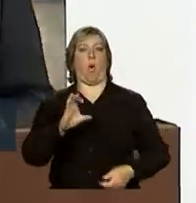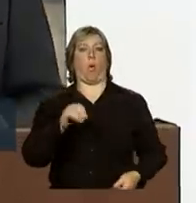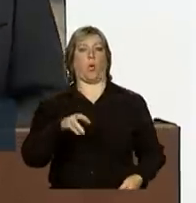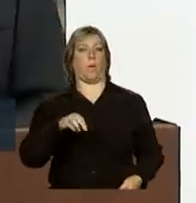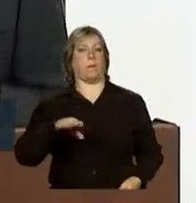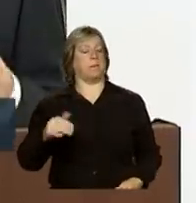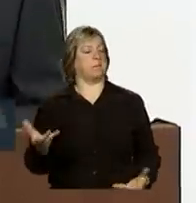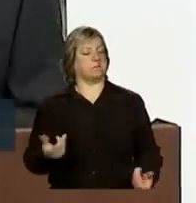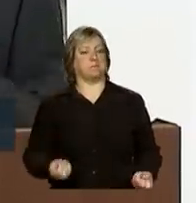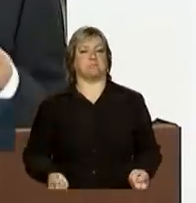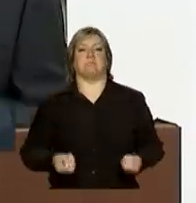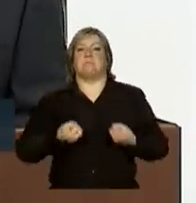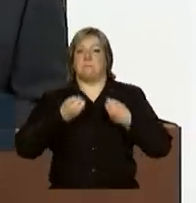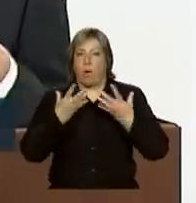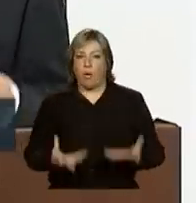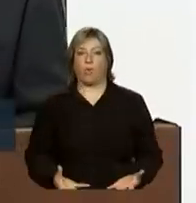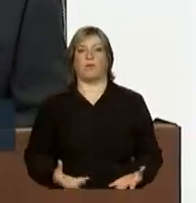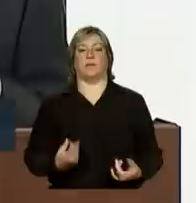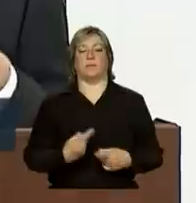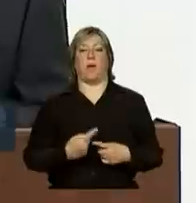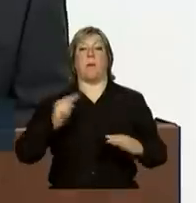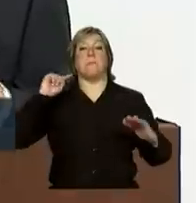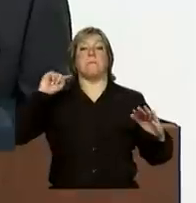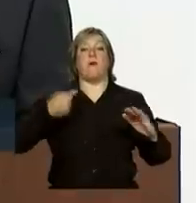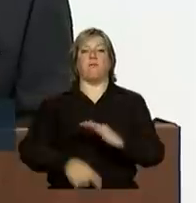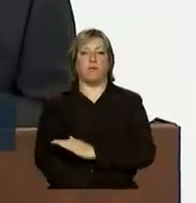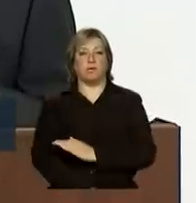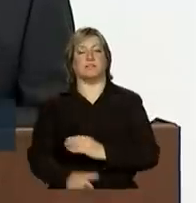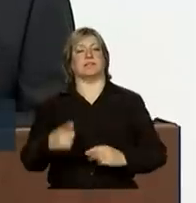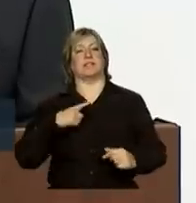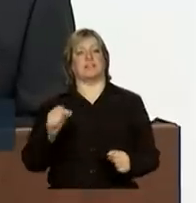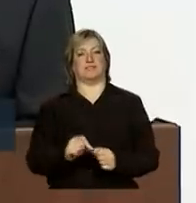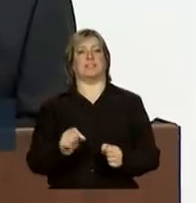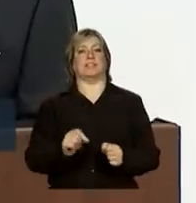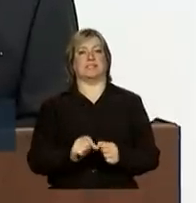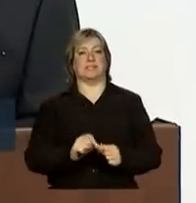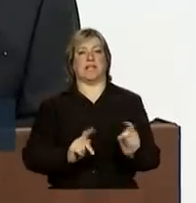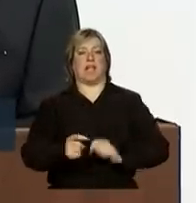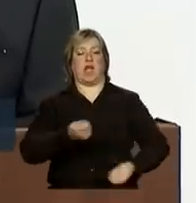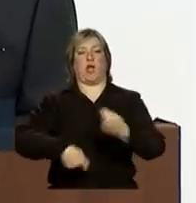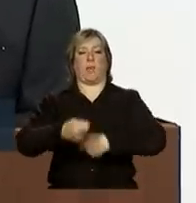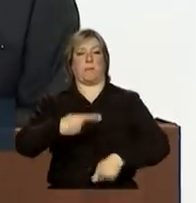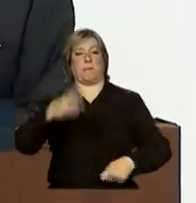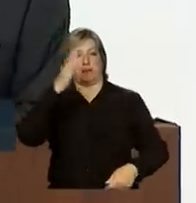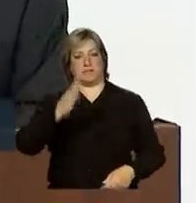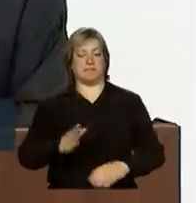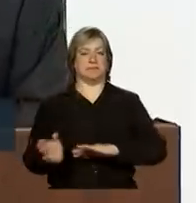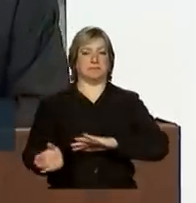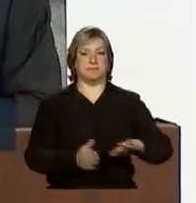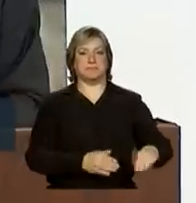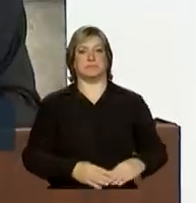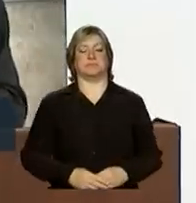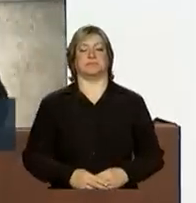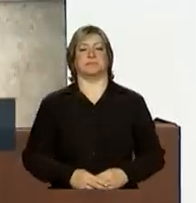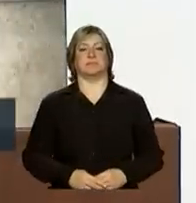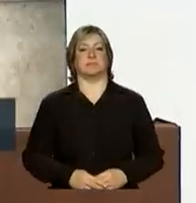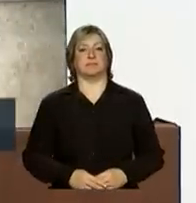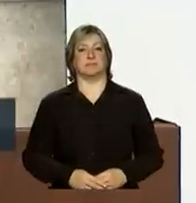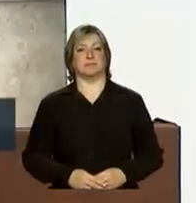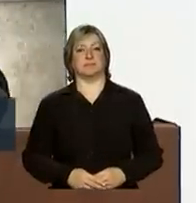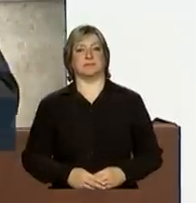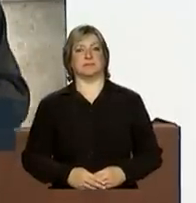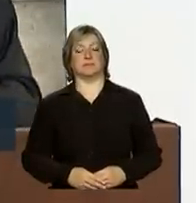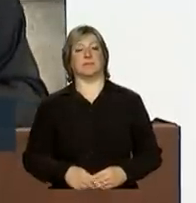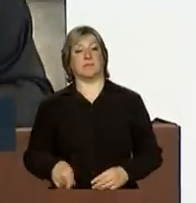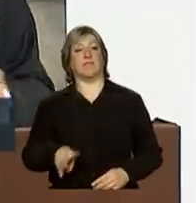É uma mudança estrutural profunda que está sendo feita na economia brasileira, pode levar adiante, que